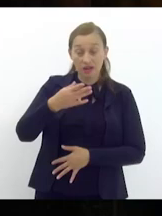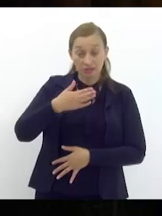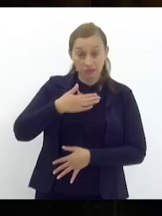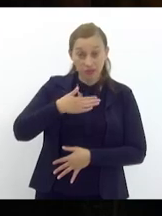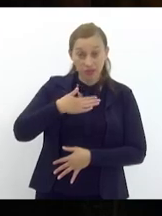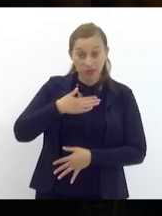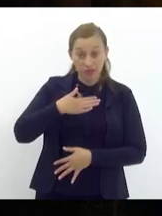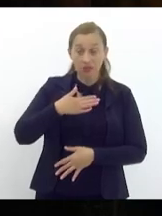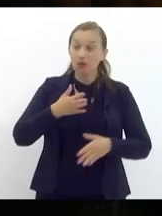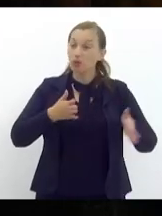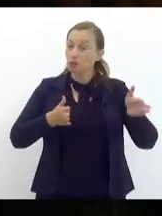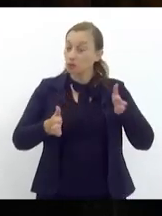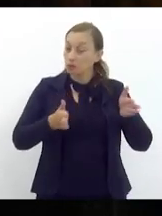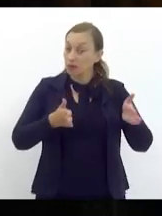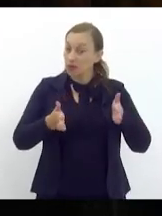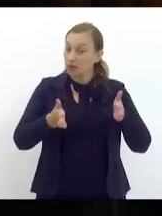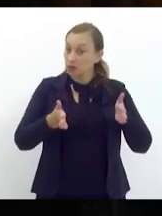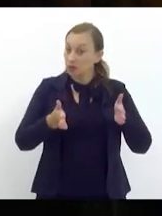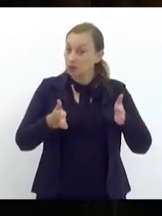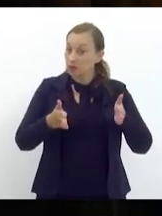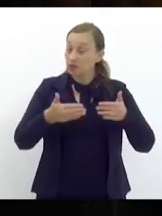expediente inicial